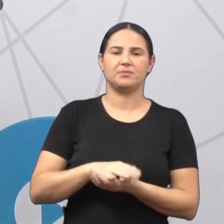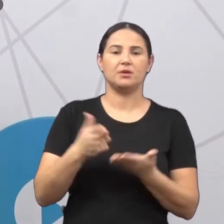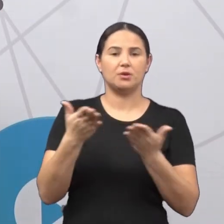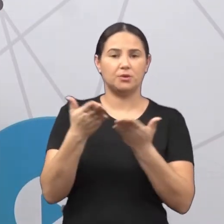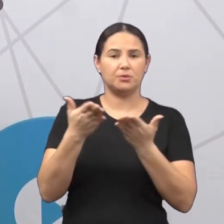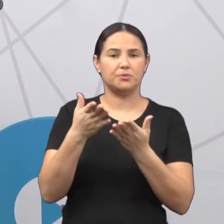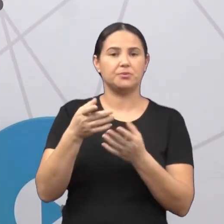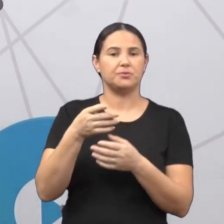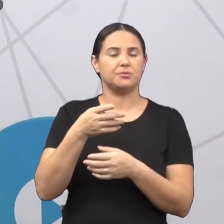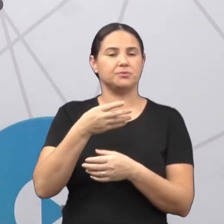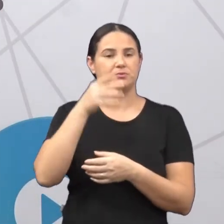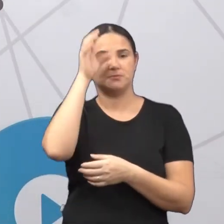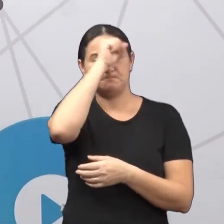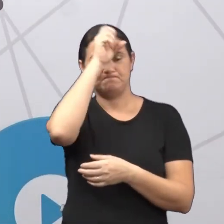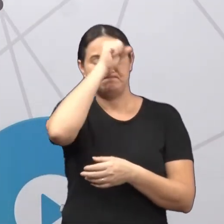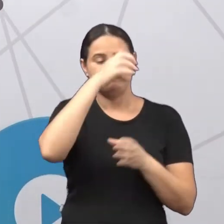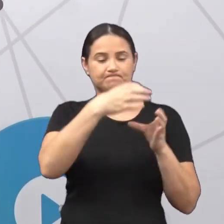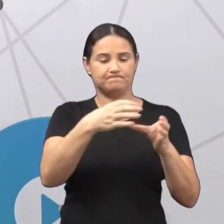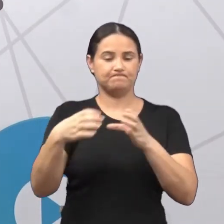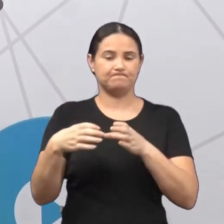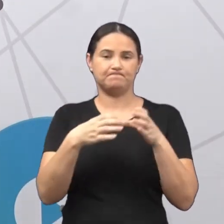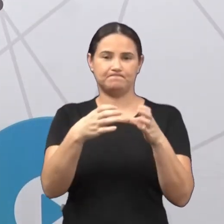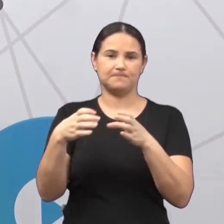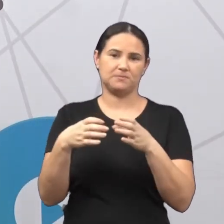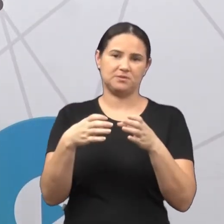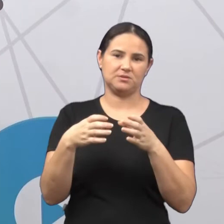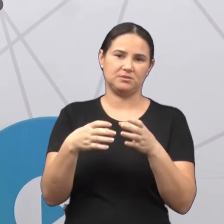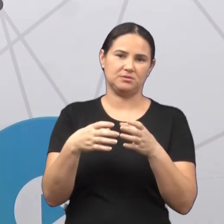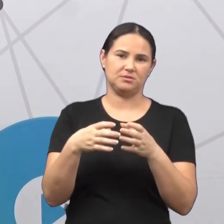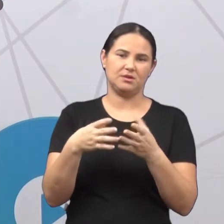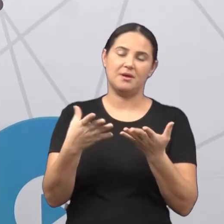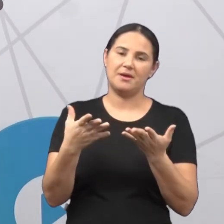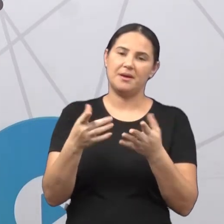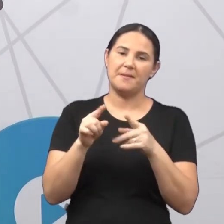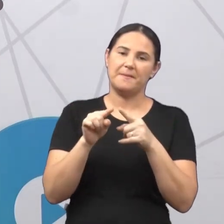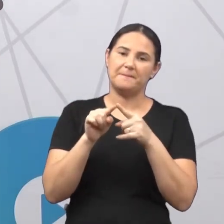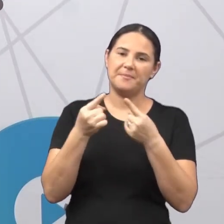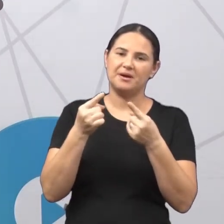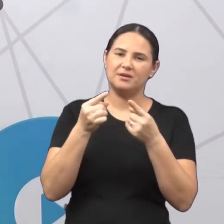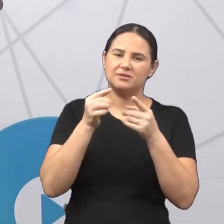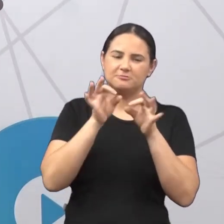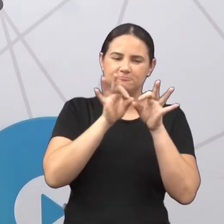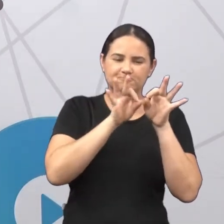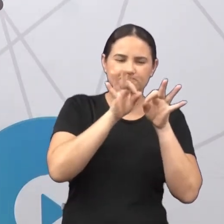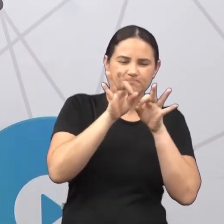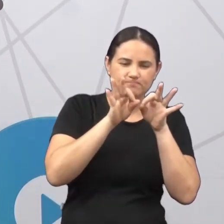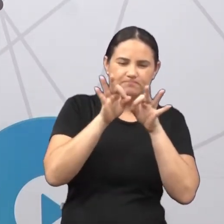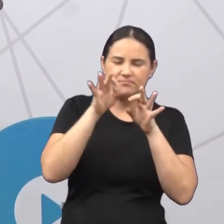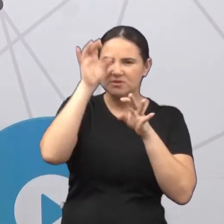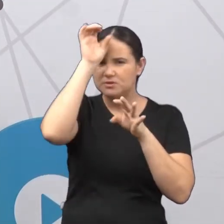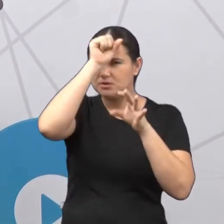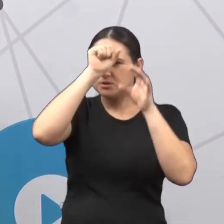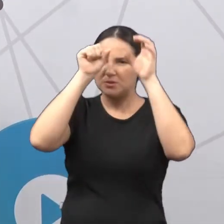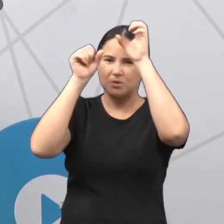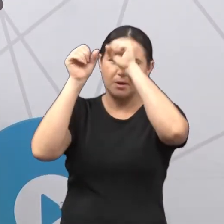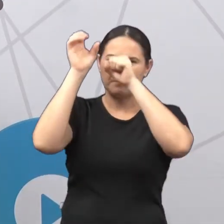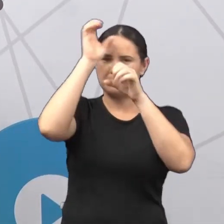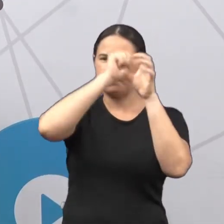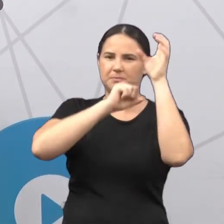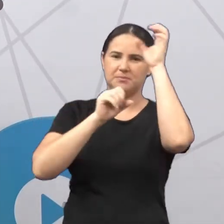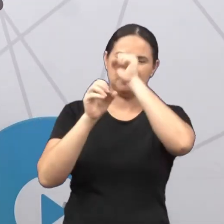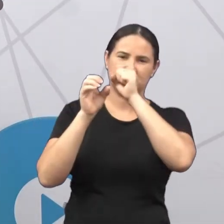tanto, que nós temos tanto conhecimento e nós não tínhamos organizado ainda cada conhecimento no lugar